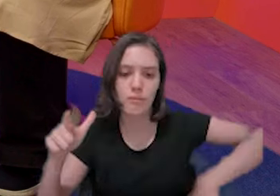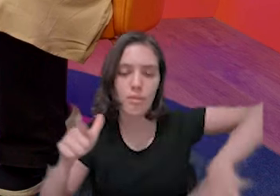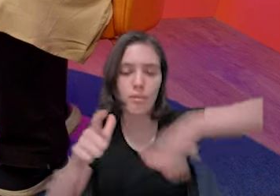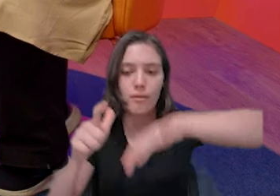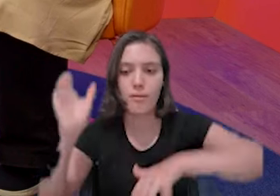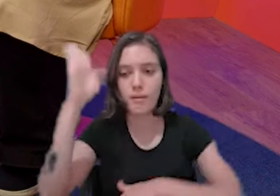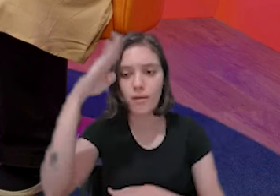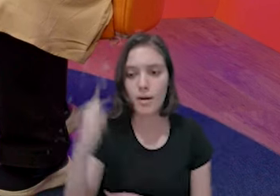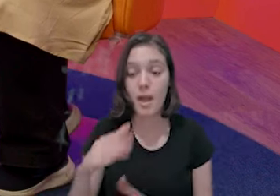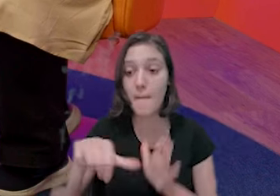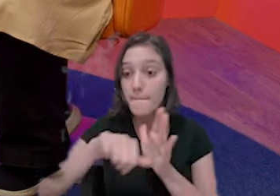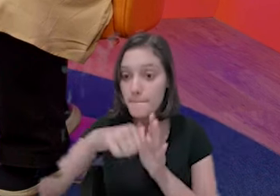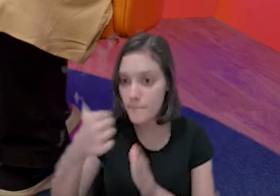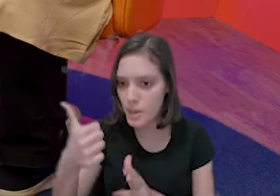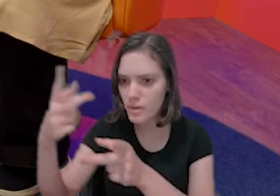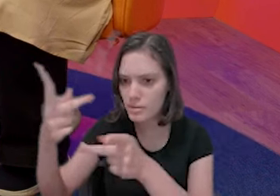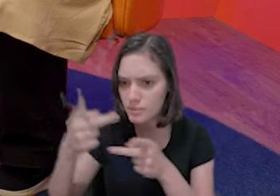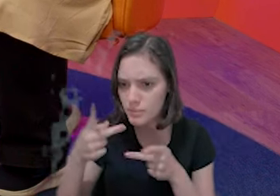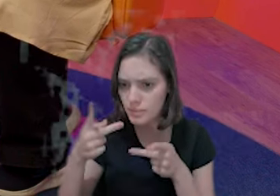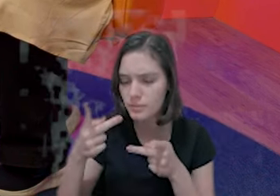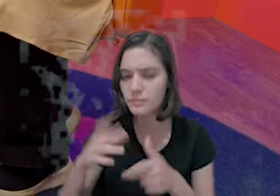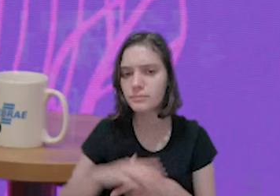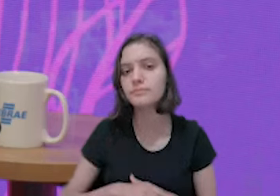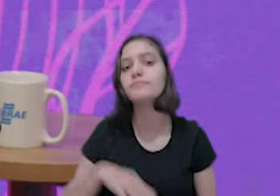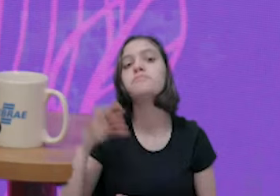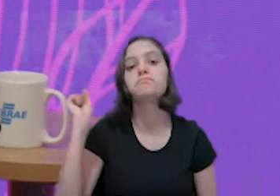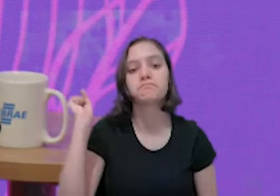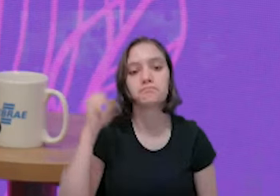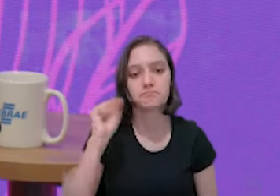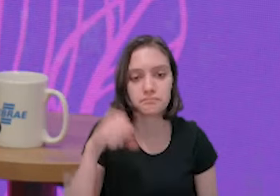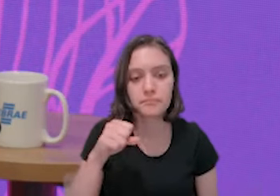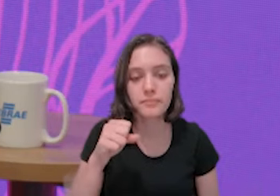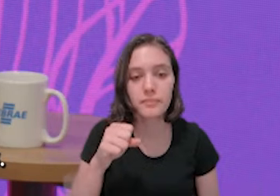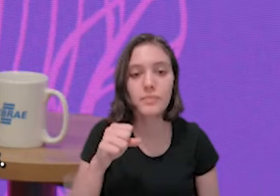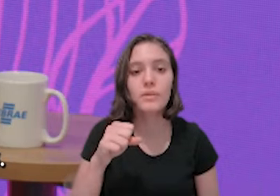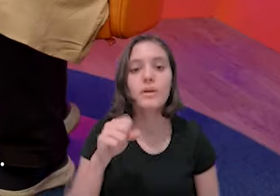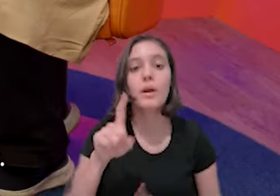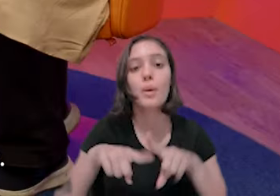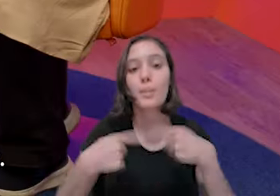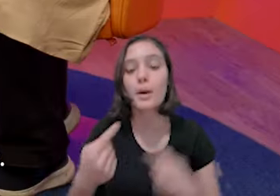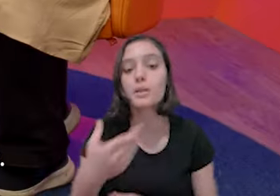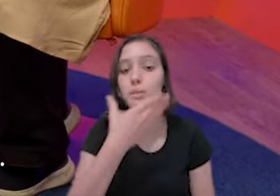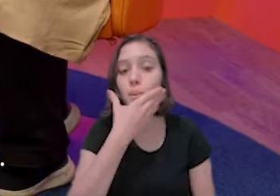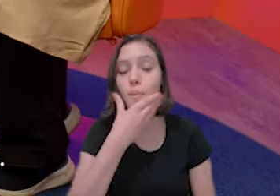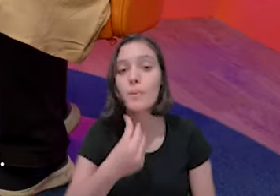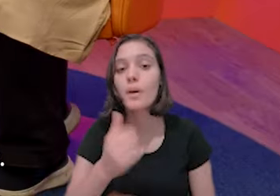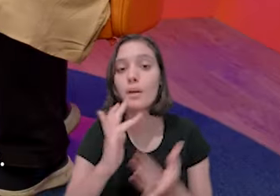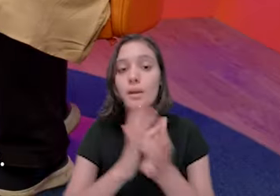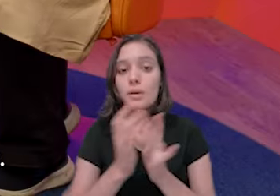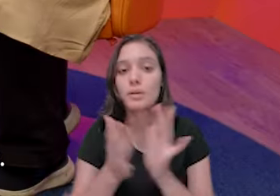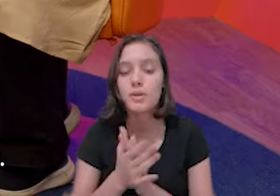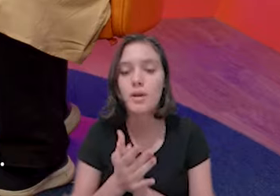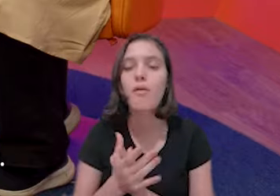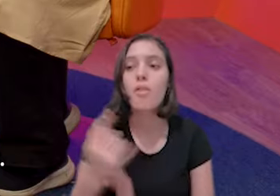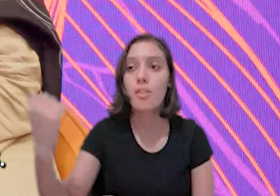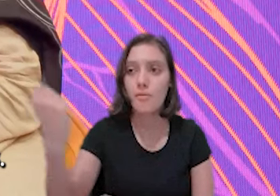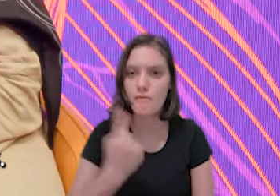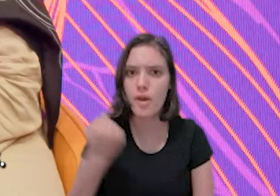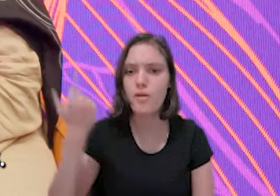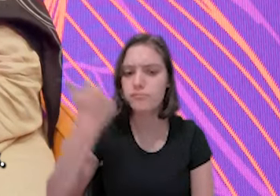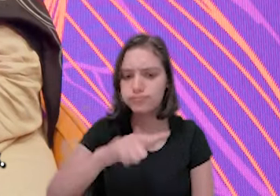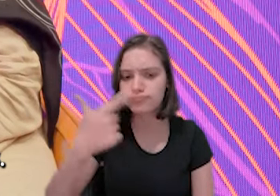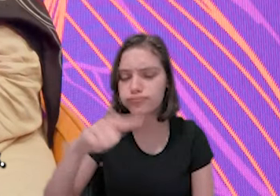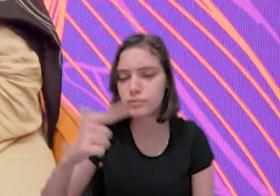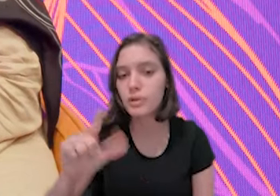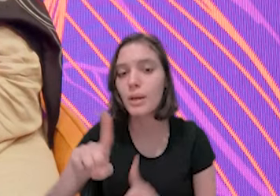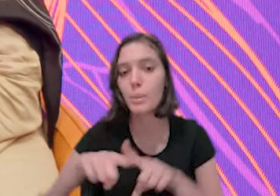essa terra chamada Brasil. Era a primeira vez que você estava vindo para o Brasil? Sim, minha primeira vez, mas meu marido antes veio